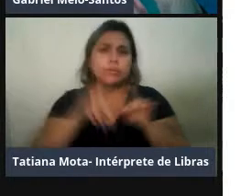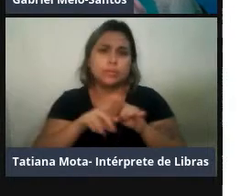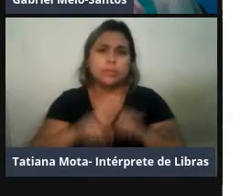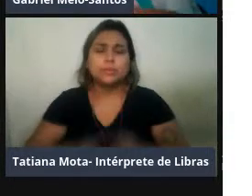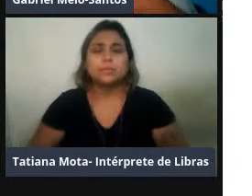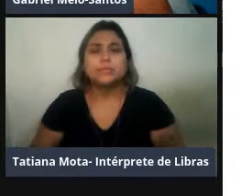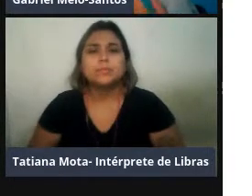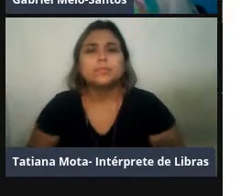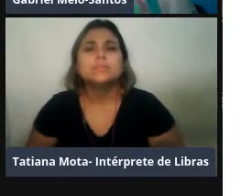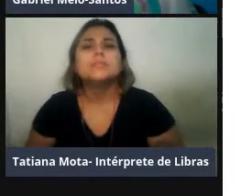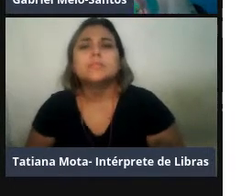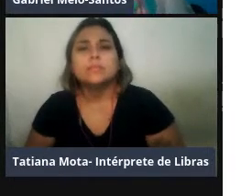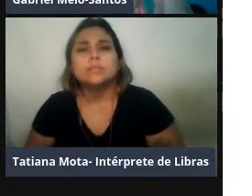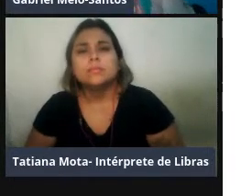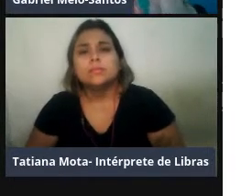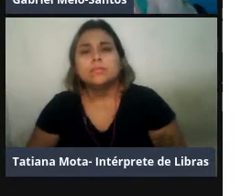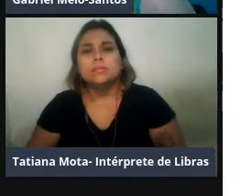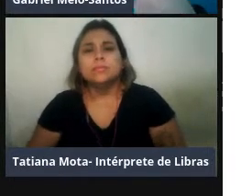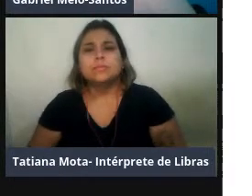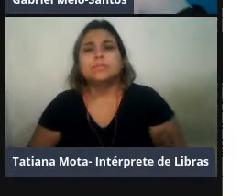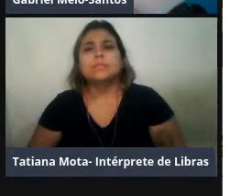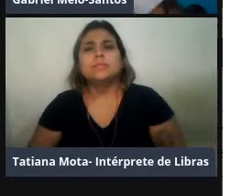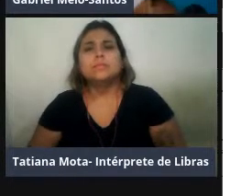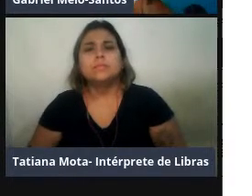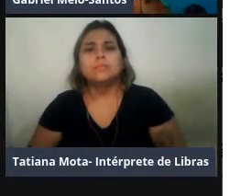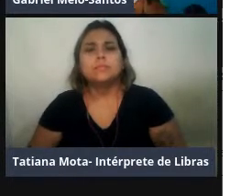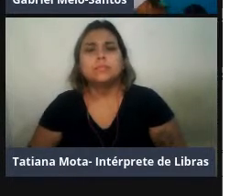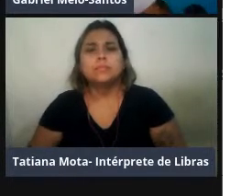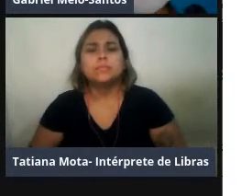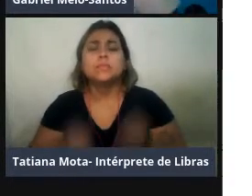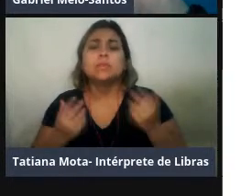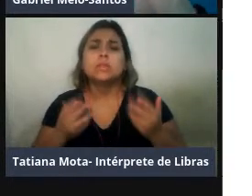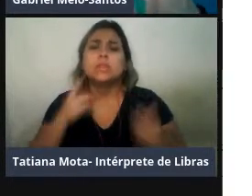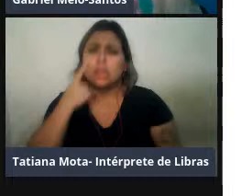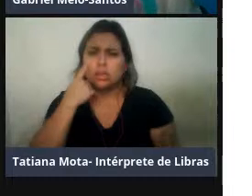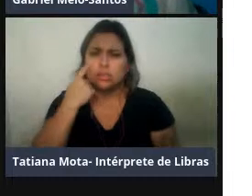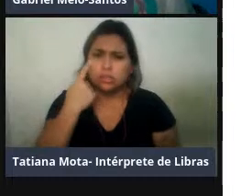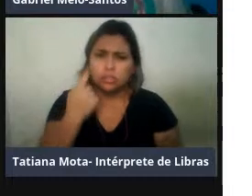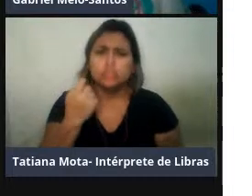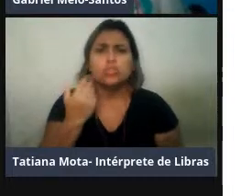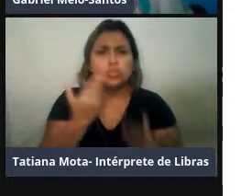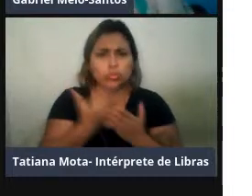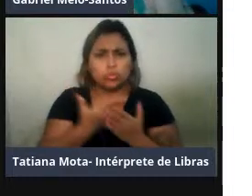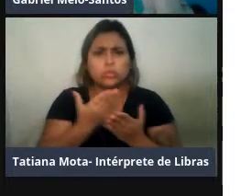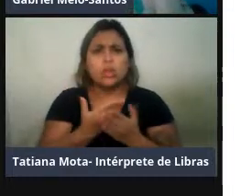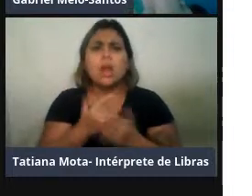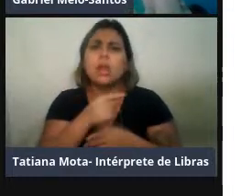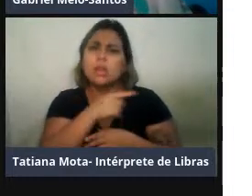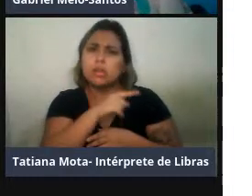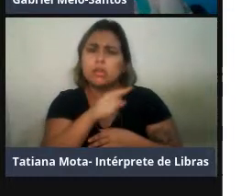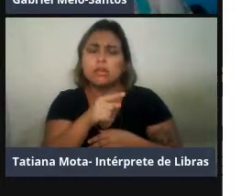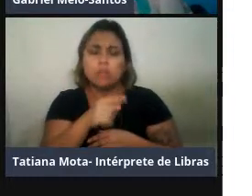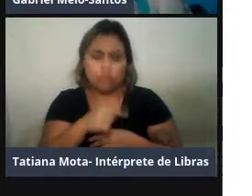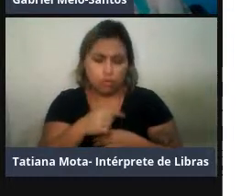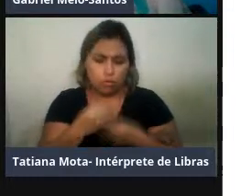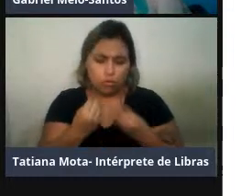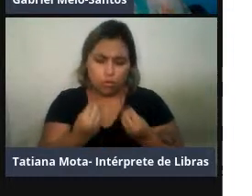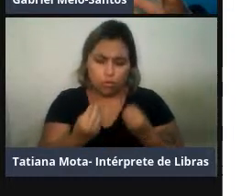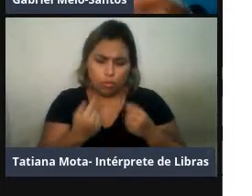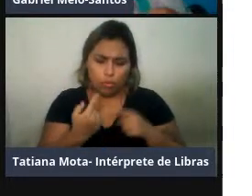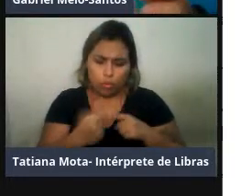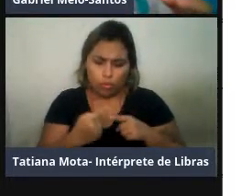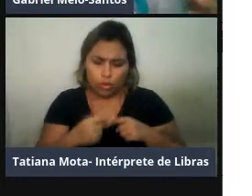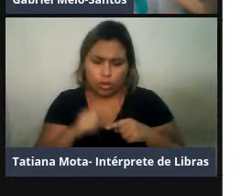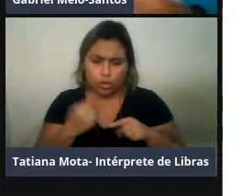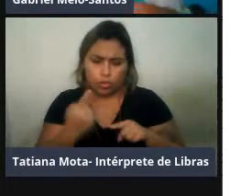né, então, por que é interessante estudar o comportamento vocal desses bichos de água doce, porque eles são linhagens antigas, né, como a gente já